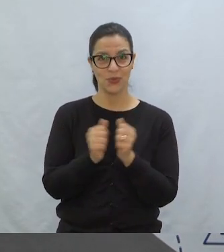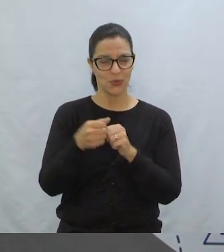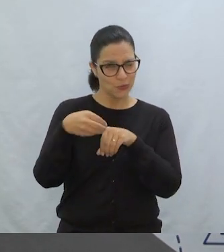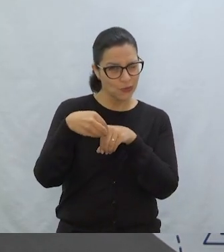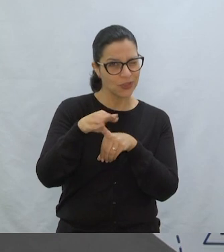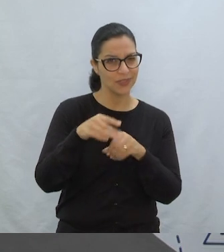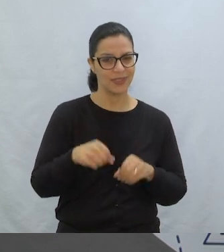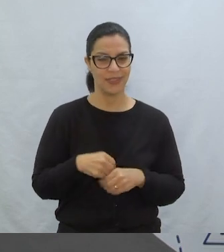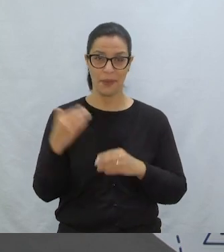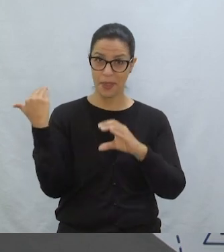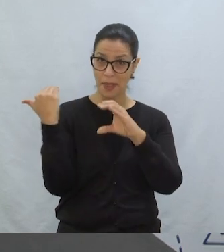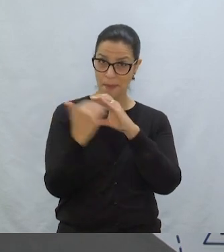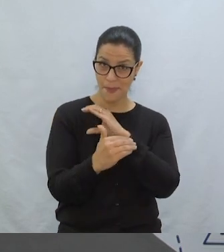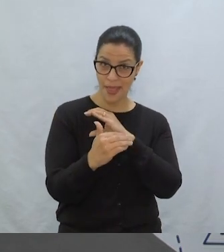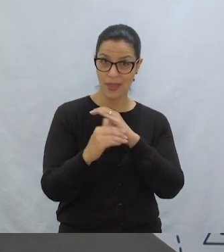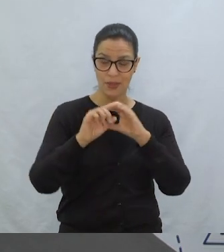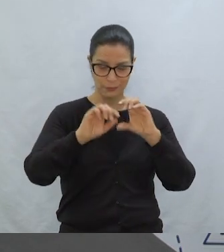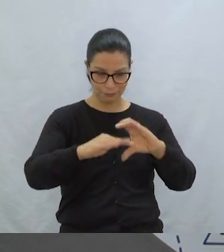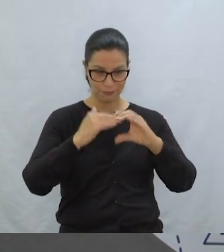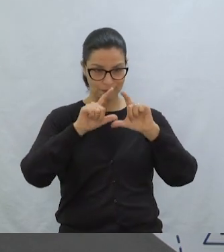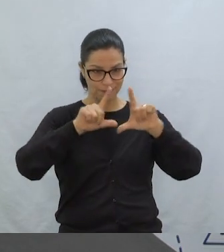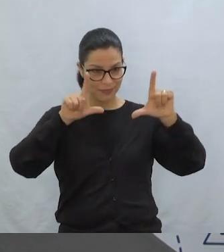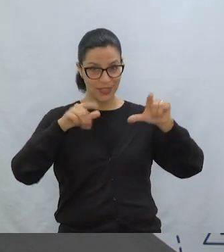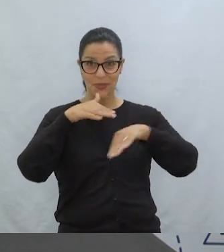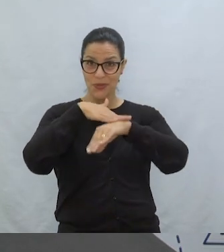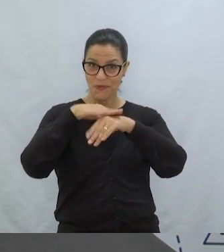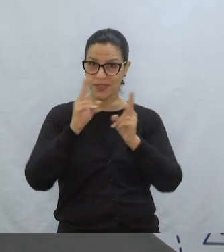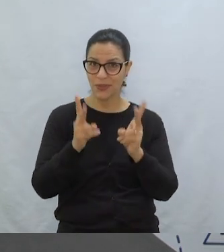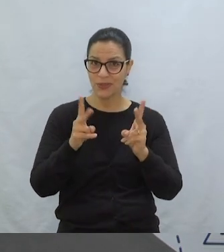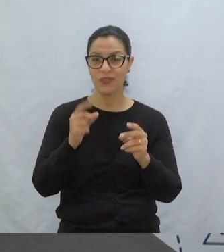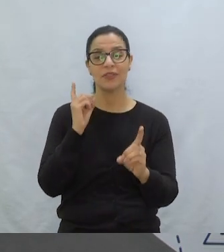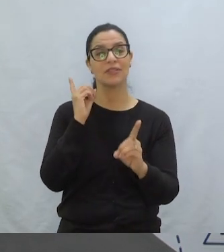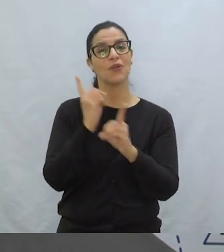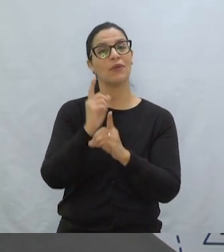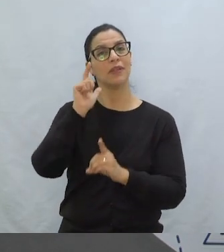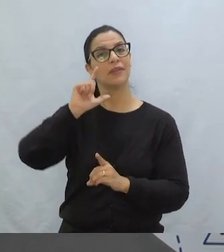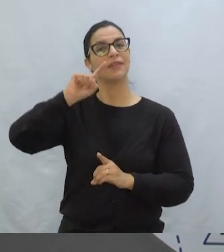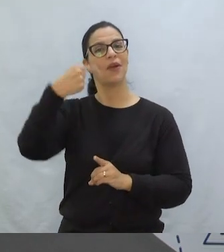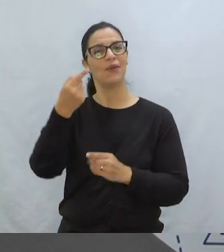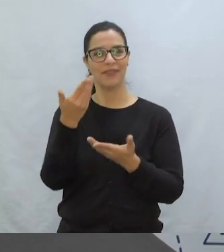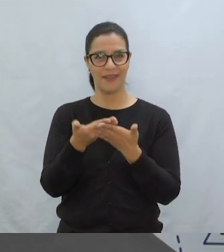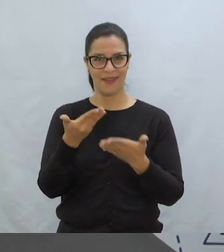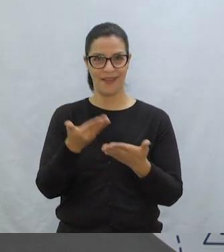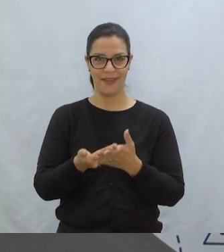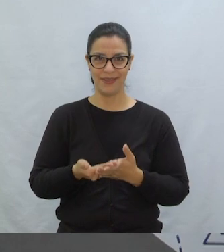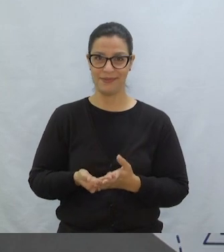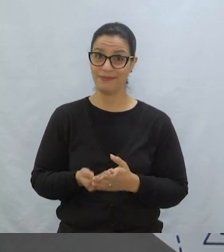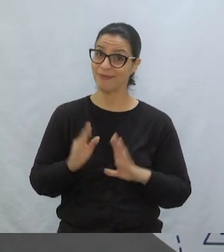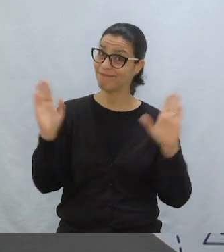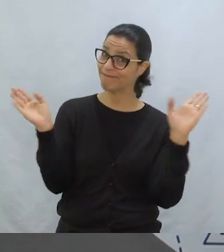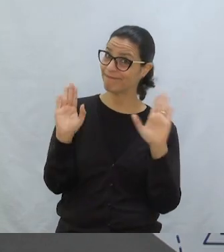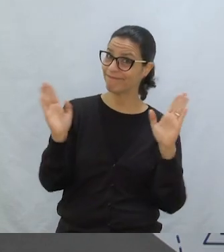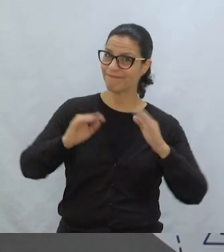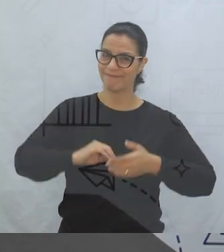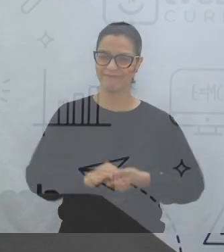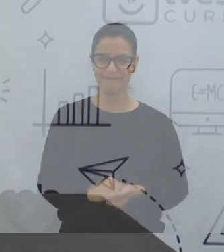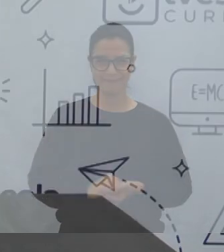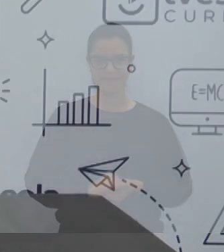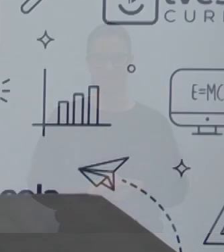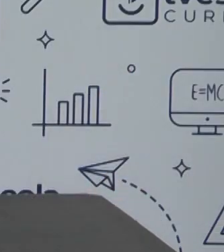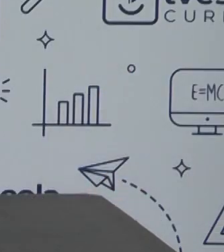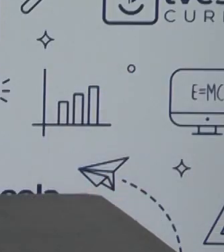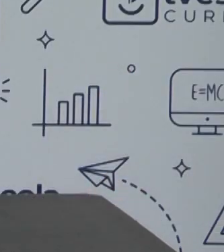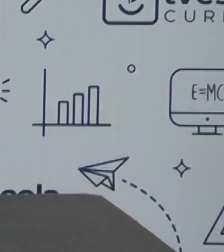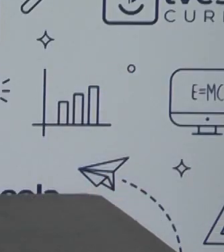fica aqui A dica Manda um e-mail Para a gente A continua conversando E a gente se encontra Na próxima aula Então, até lá